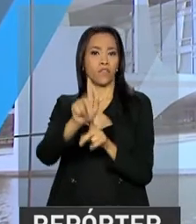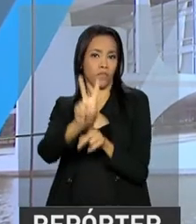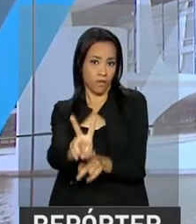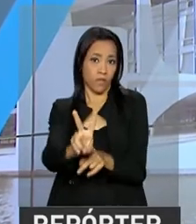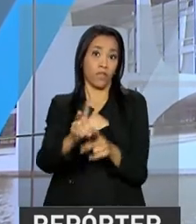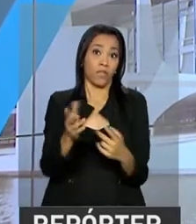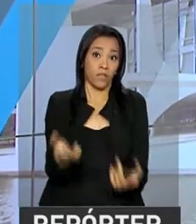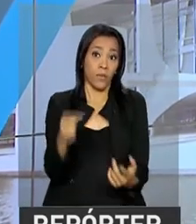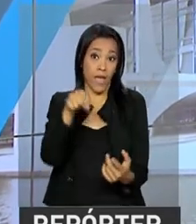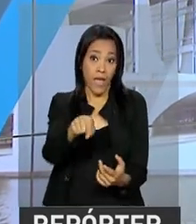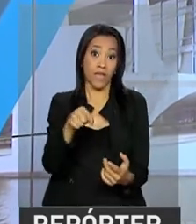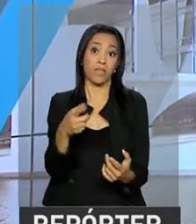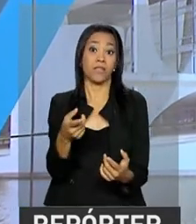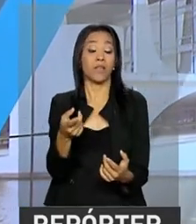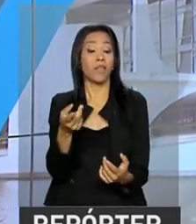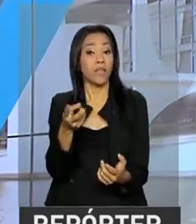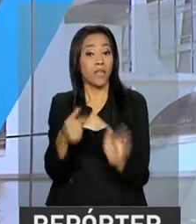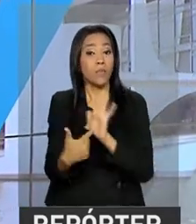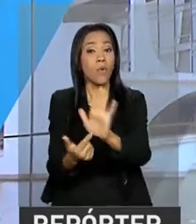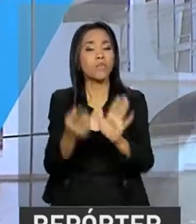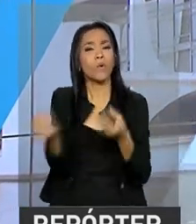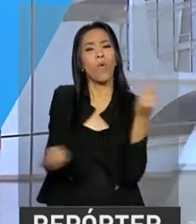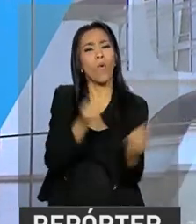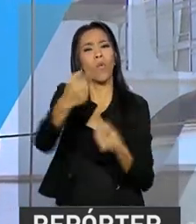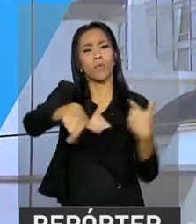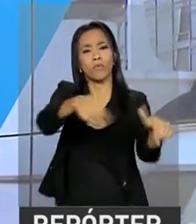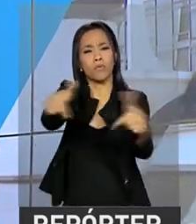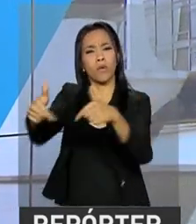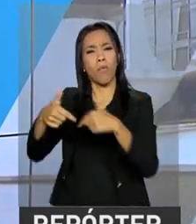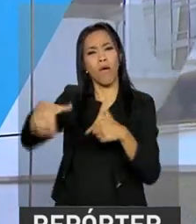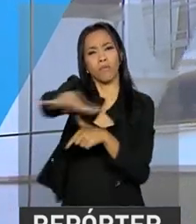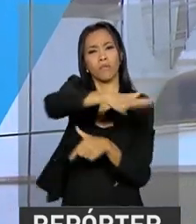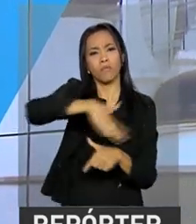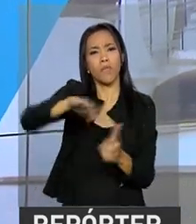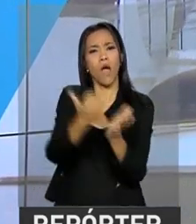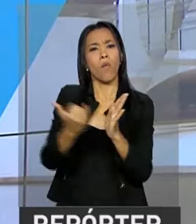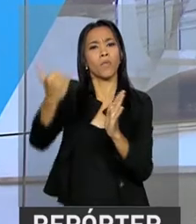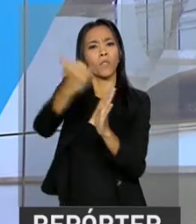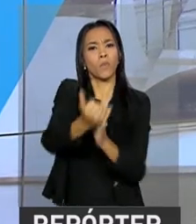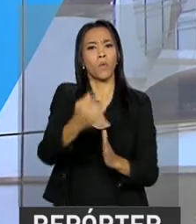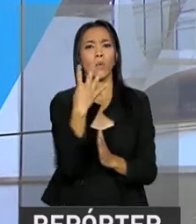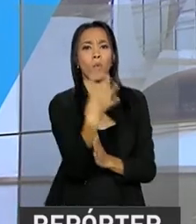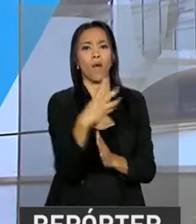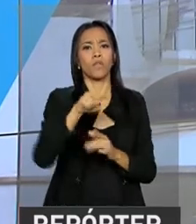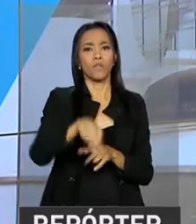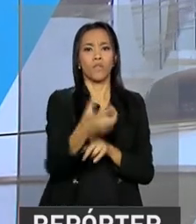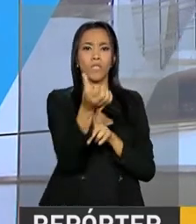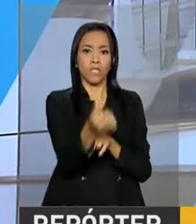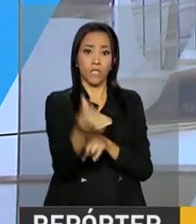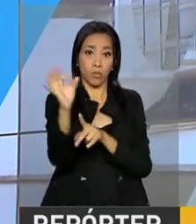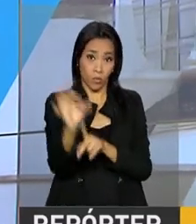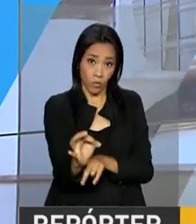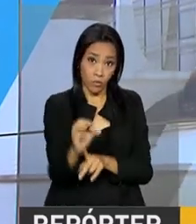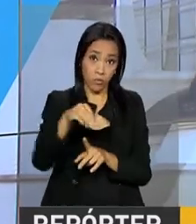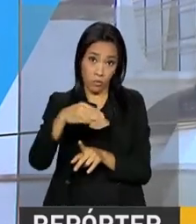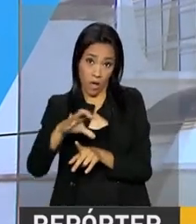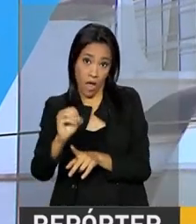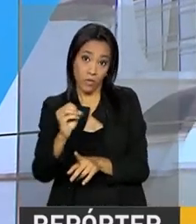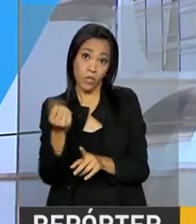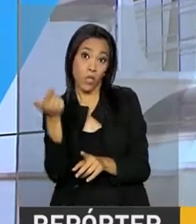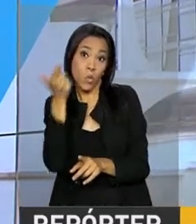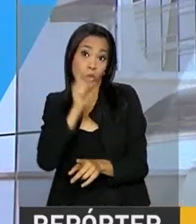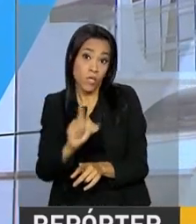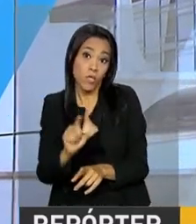antecipa a tendência do mercado de trabalho registrou alta de 4,6 pontos em março e atingiu